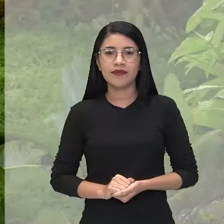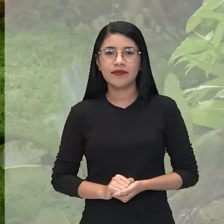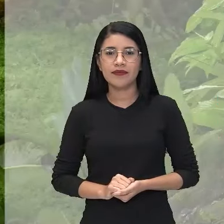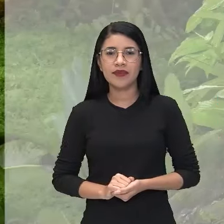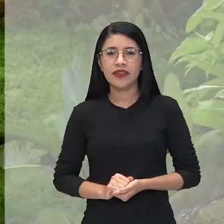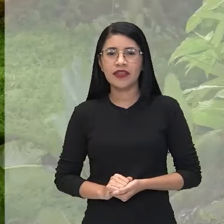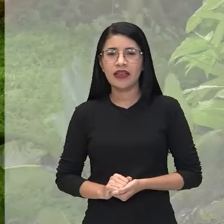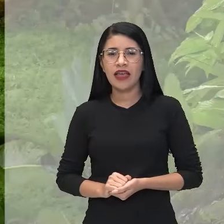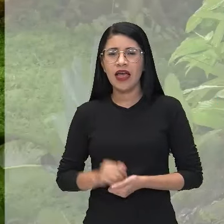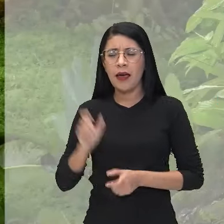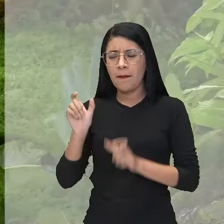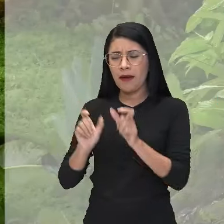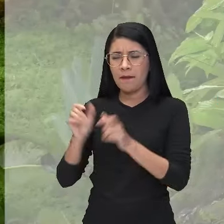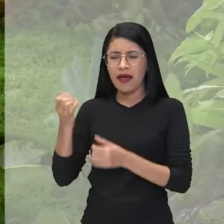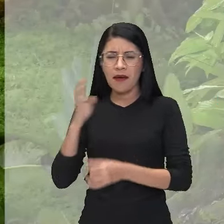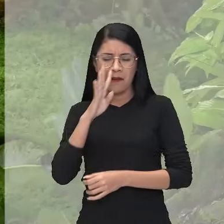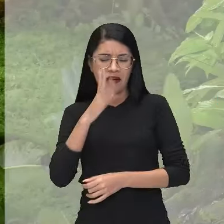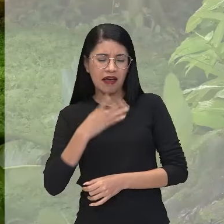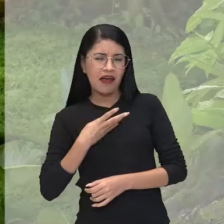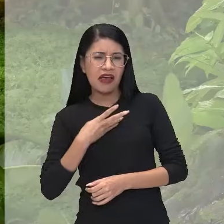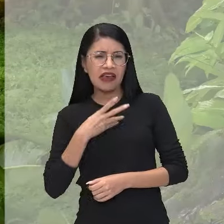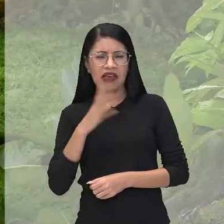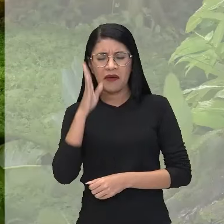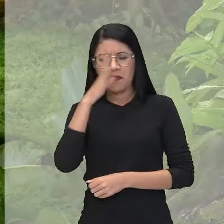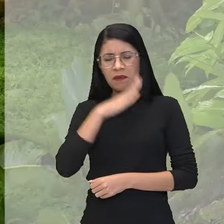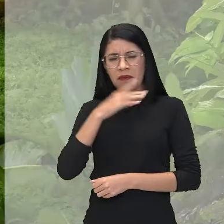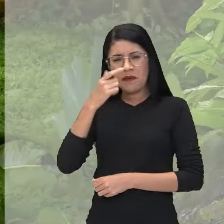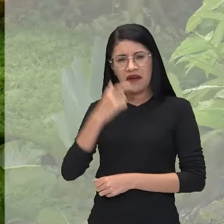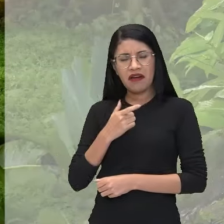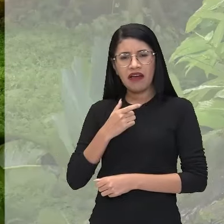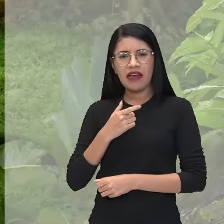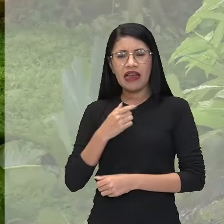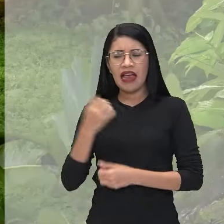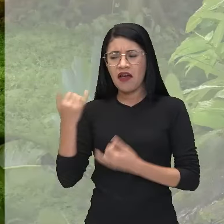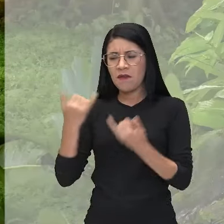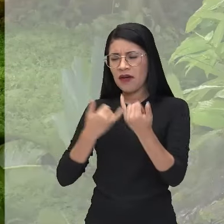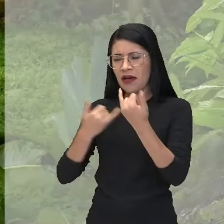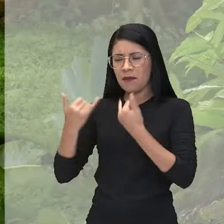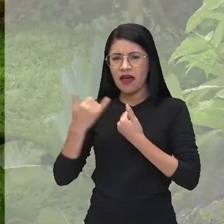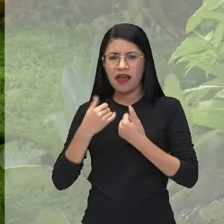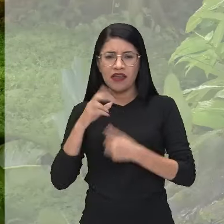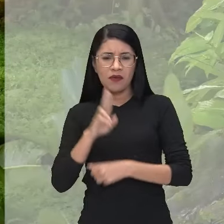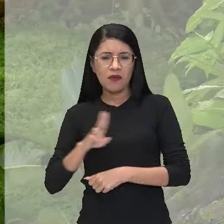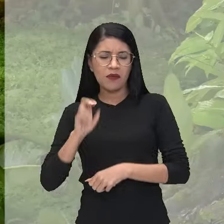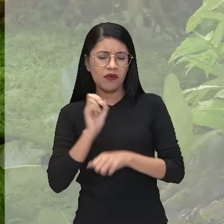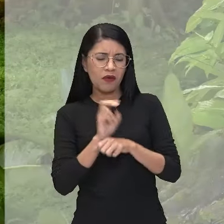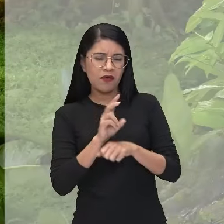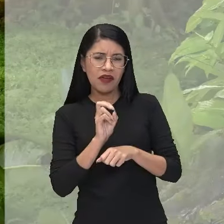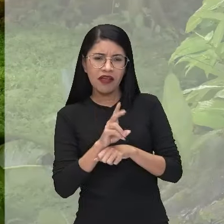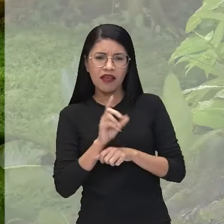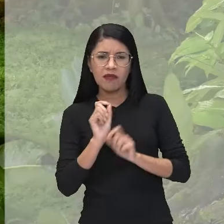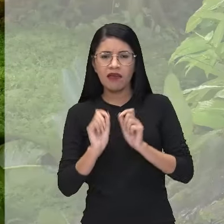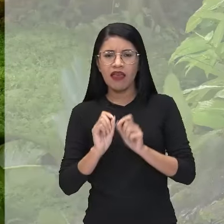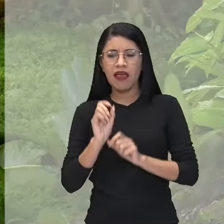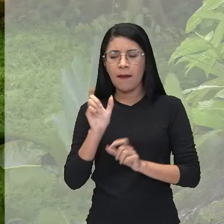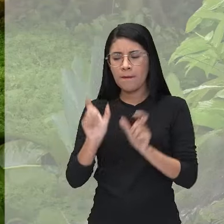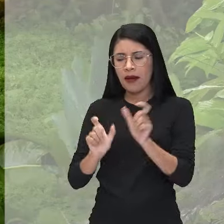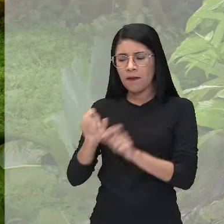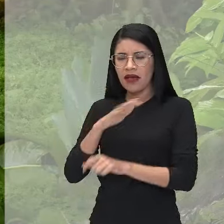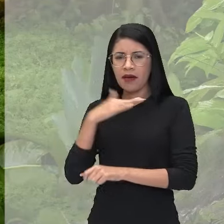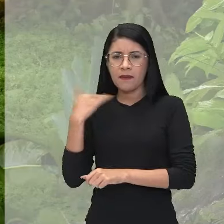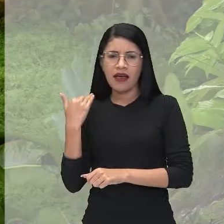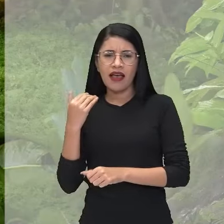Todos me acusam de perversa. Dizem que eu uso o meu veneno para matar